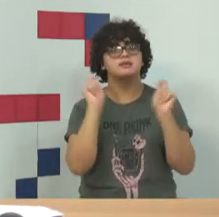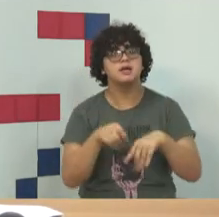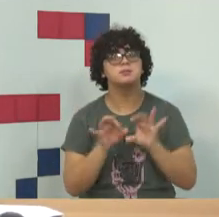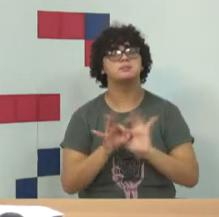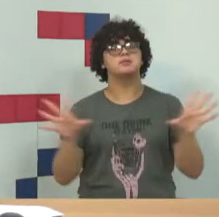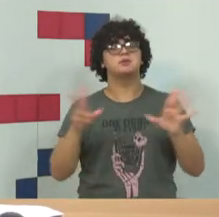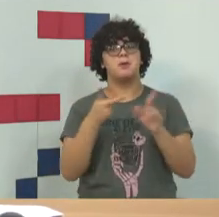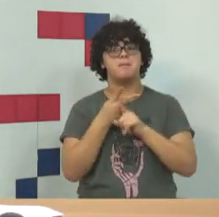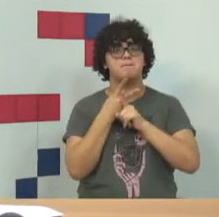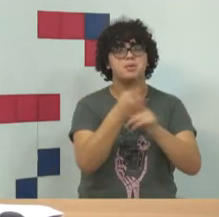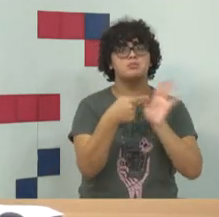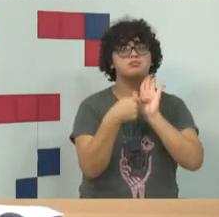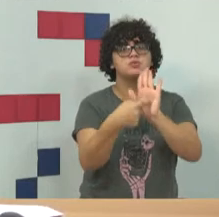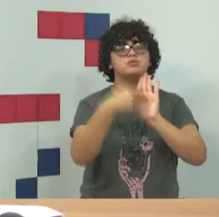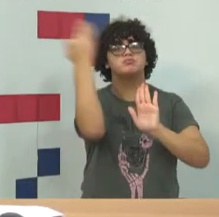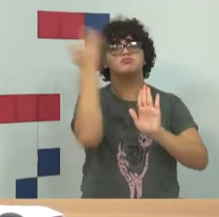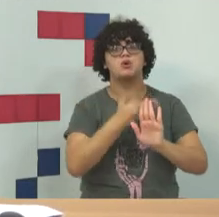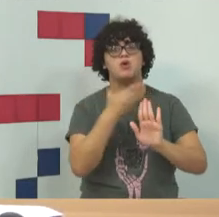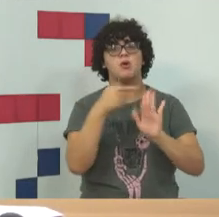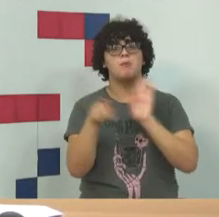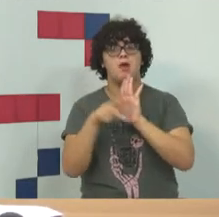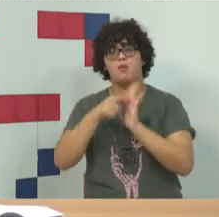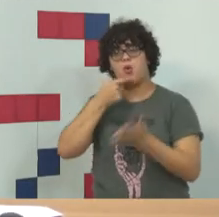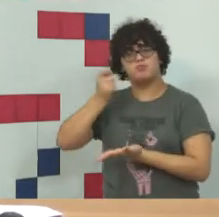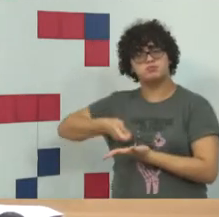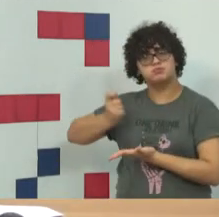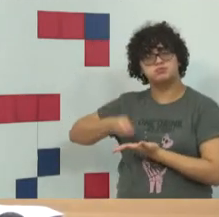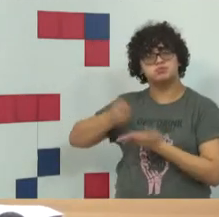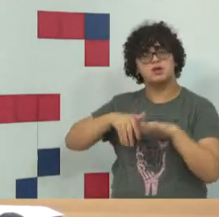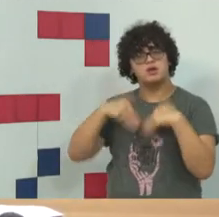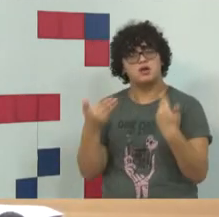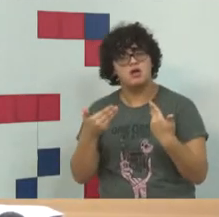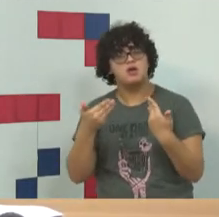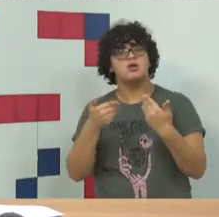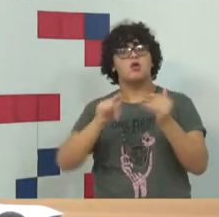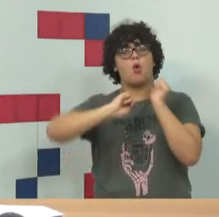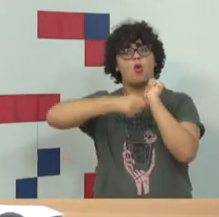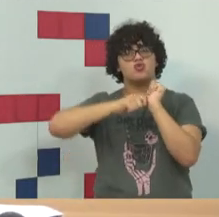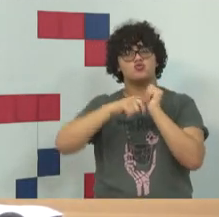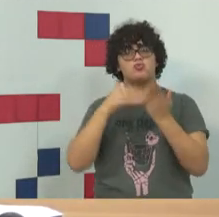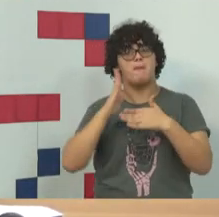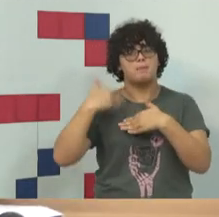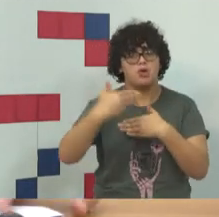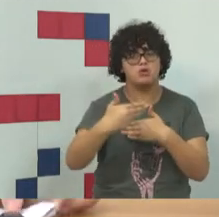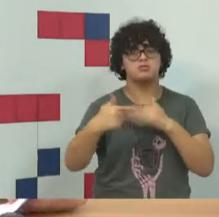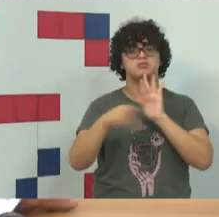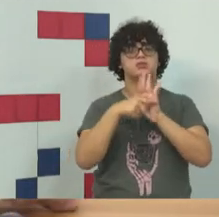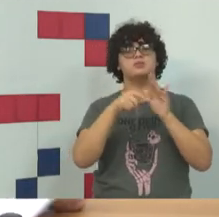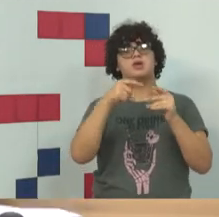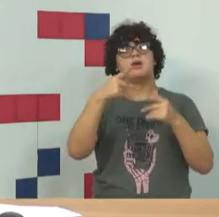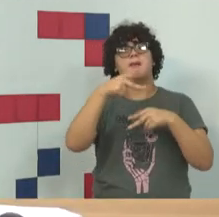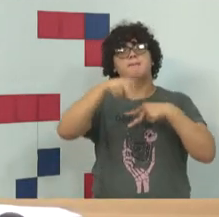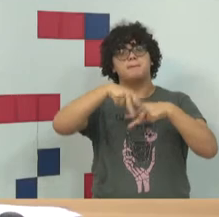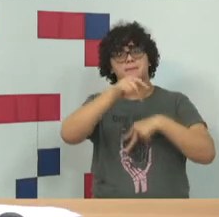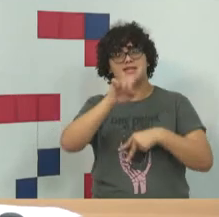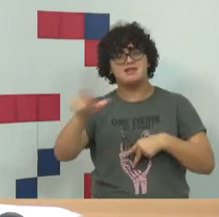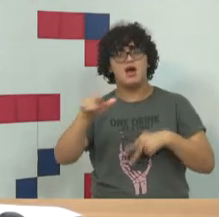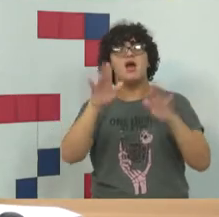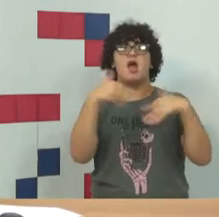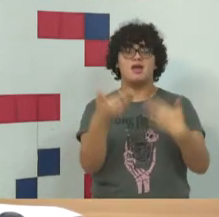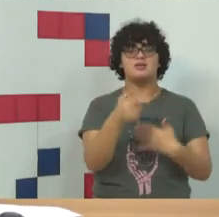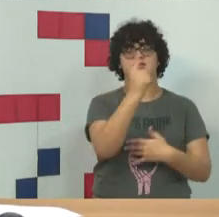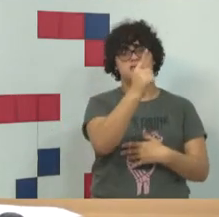apuração pelo promotor e o Código de Processo Penal e a própria Constituição no seu artigo 144